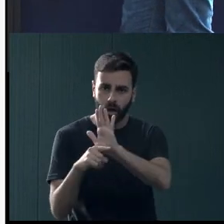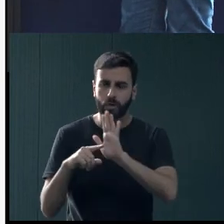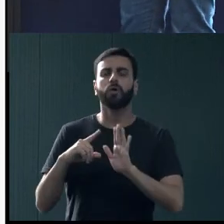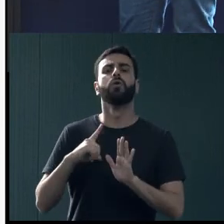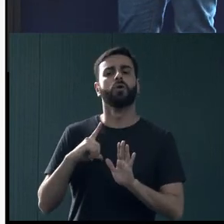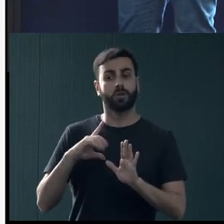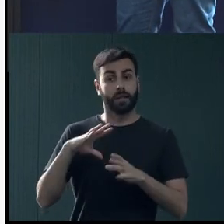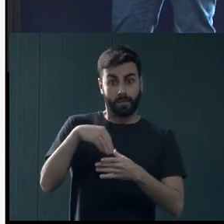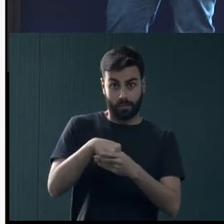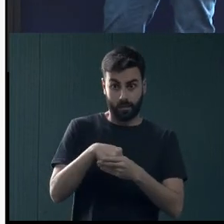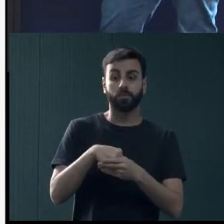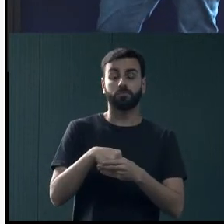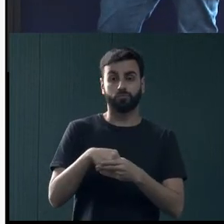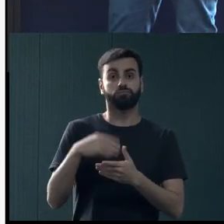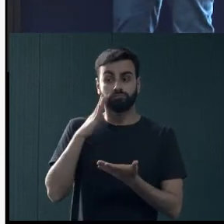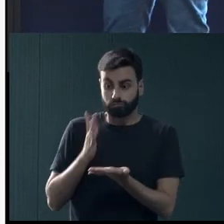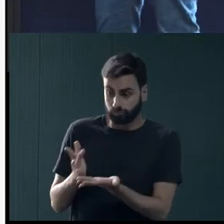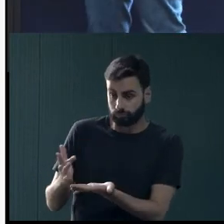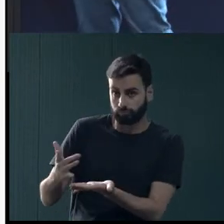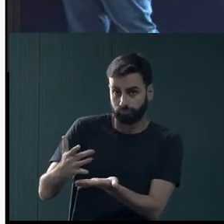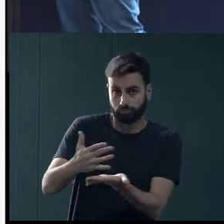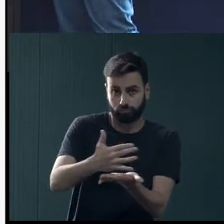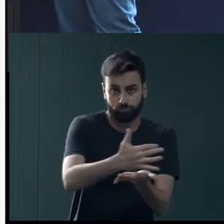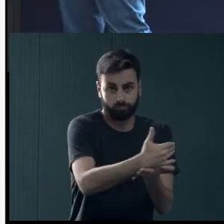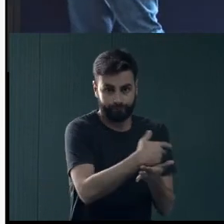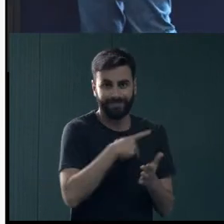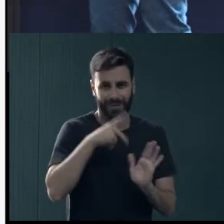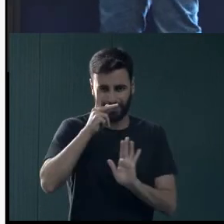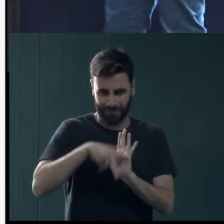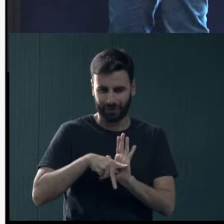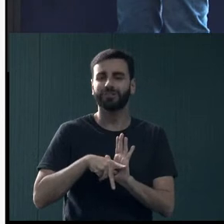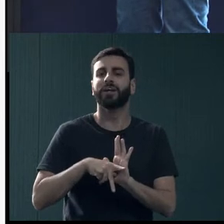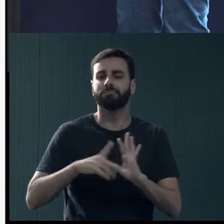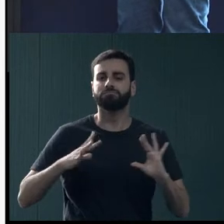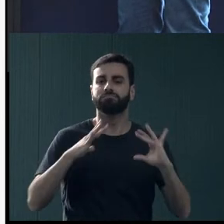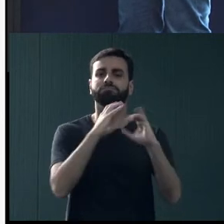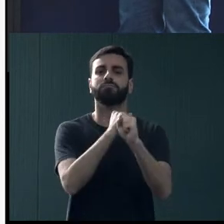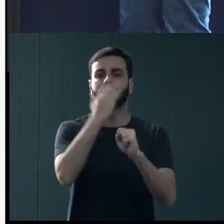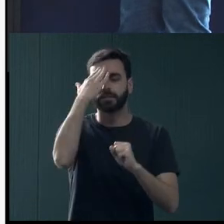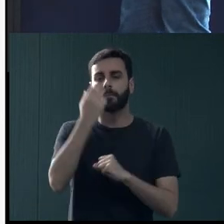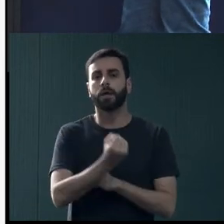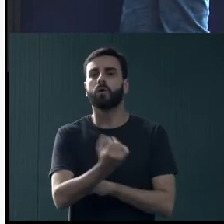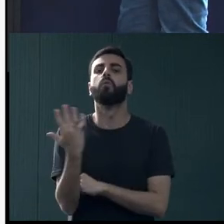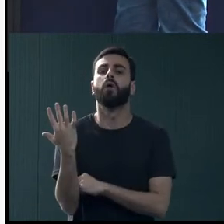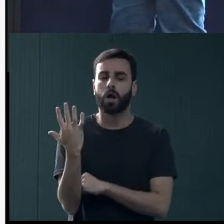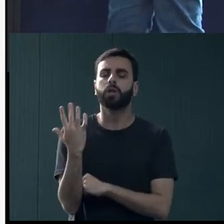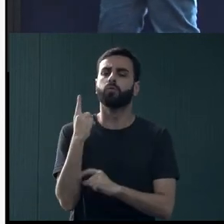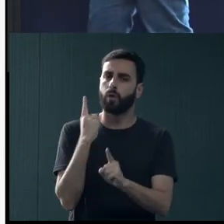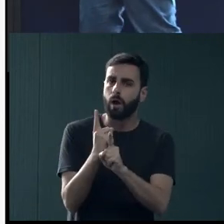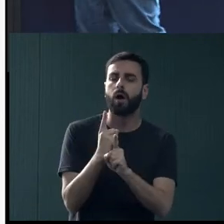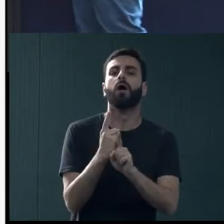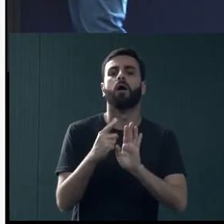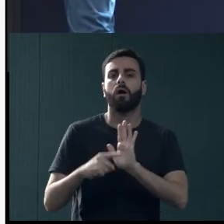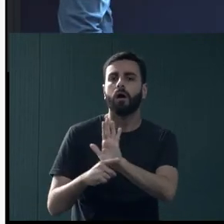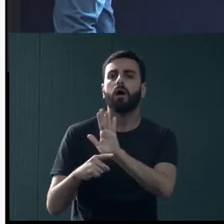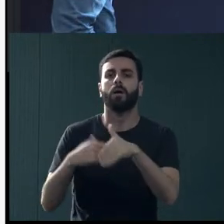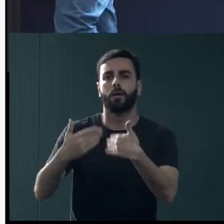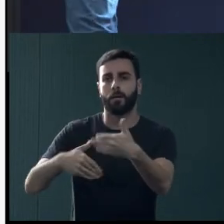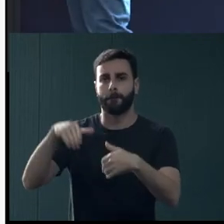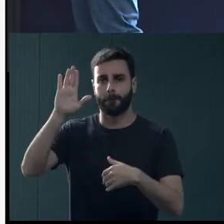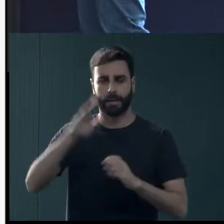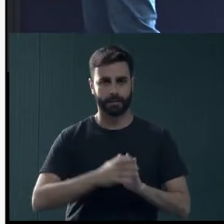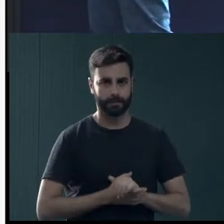dentro dessa rede, a partir do levantamento de todos os projetos que a universidade tem, que também vem contribuindo nesse processo de inclusão.